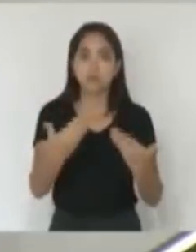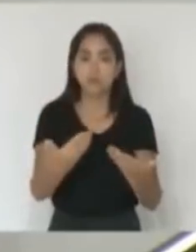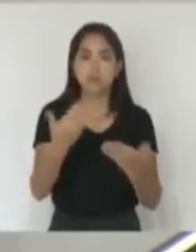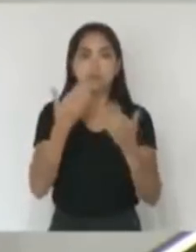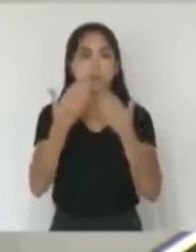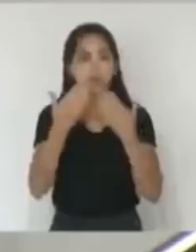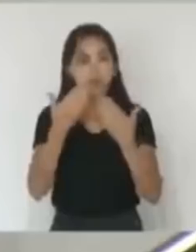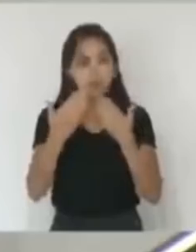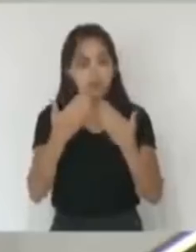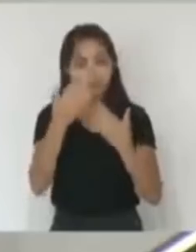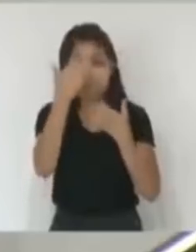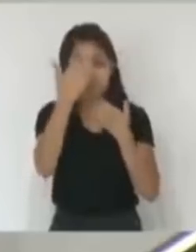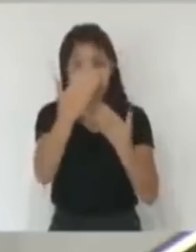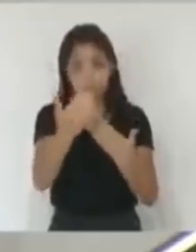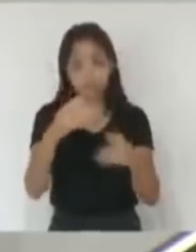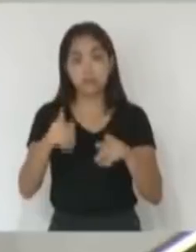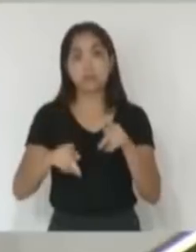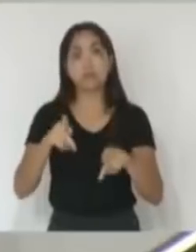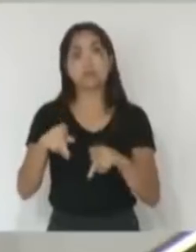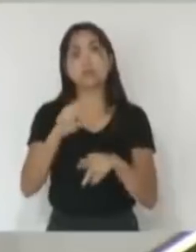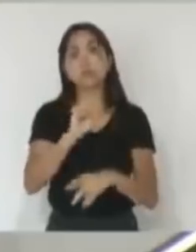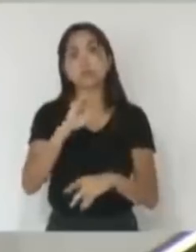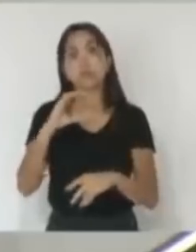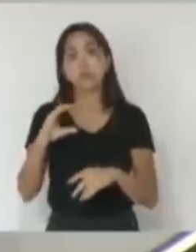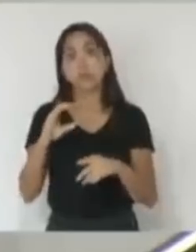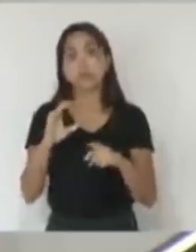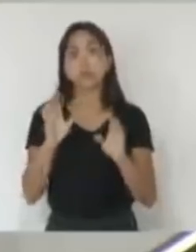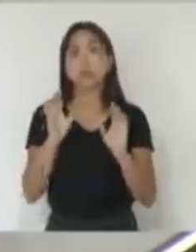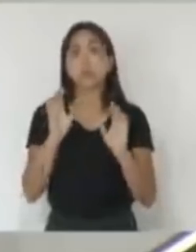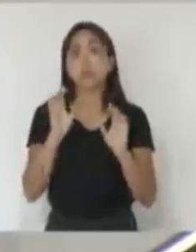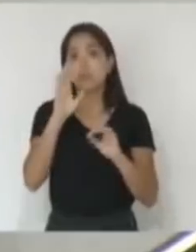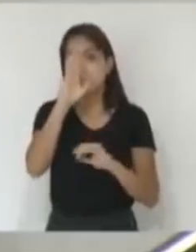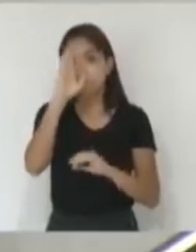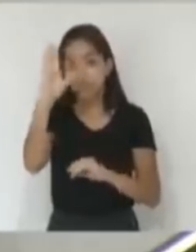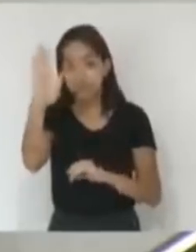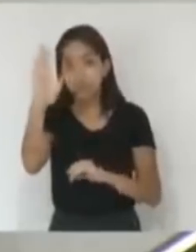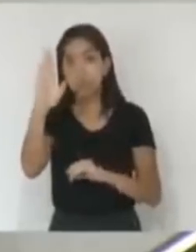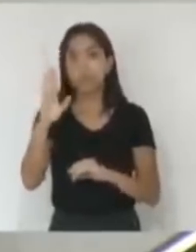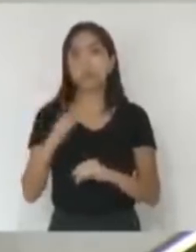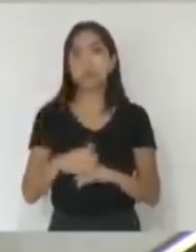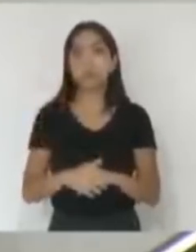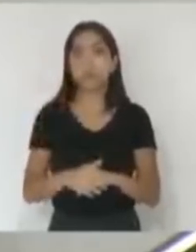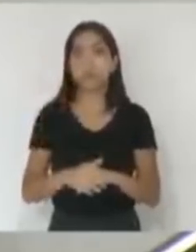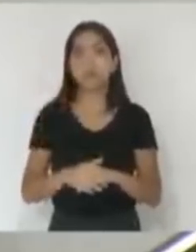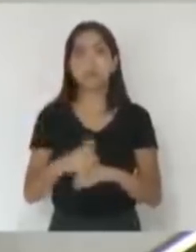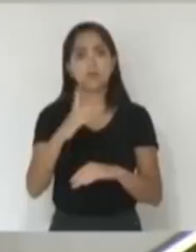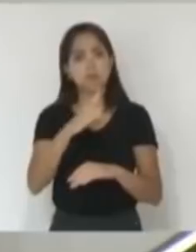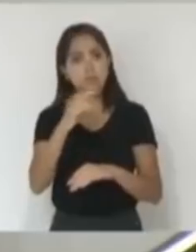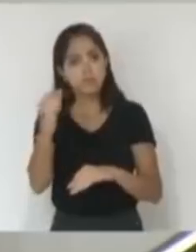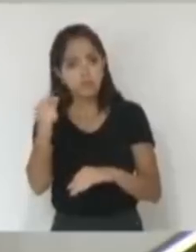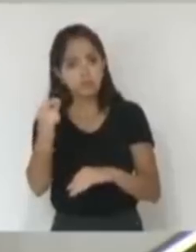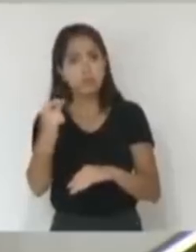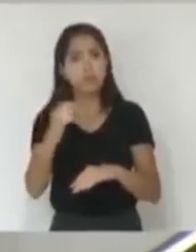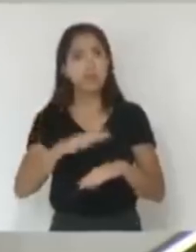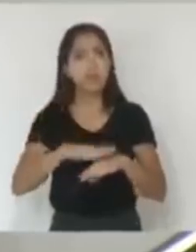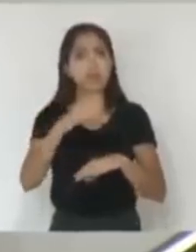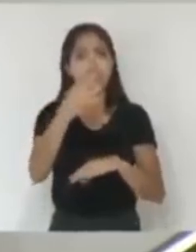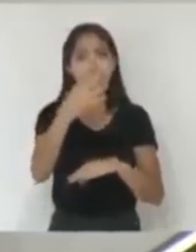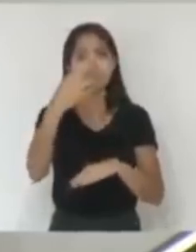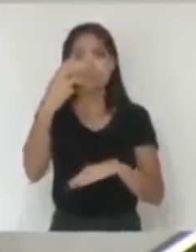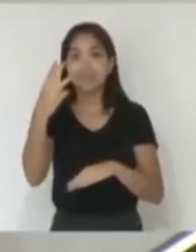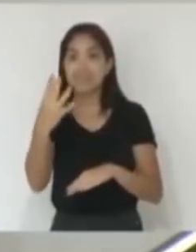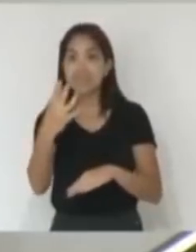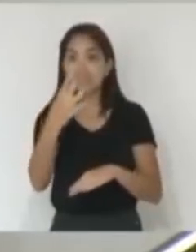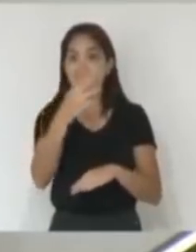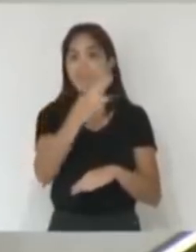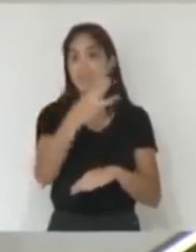agradeço a toda a população catarinense, especificamente aos conservadores que me confiaram mais de 34 mil votos,